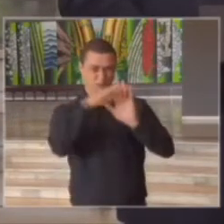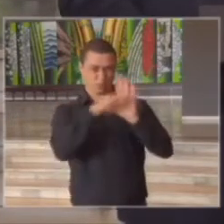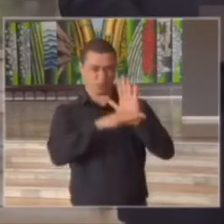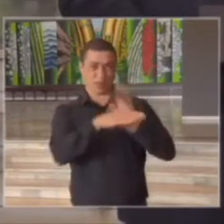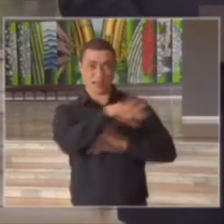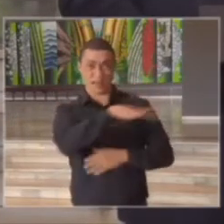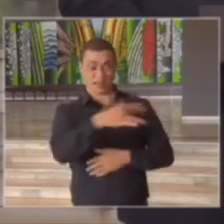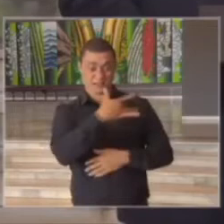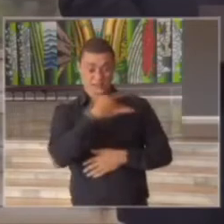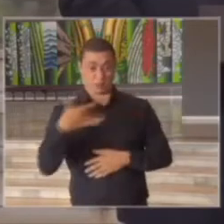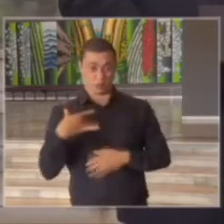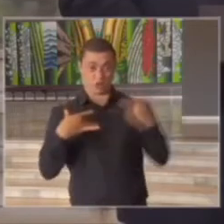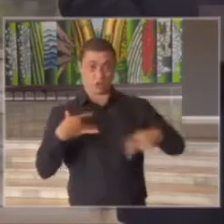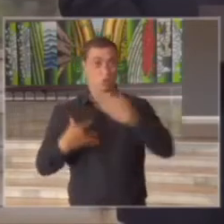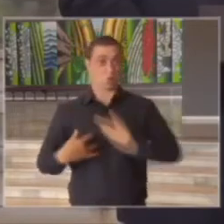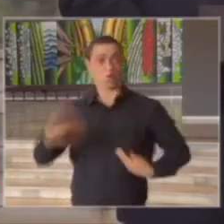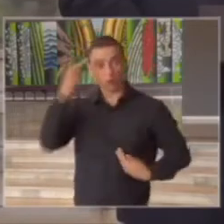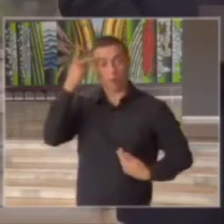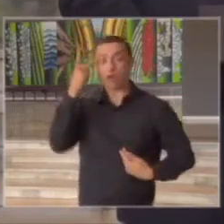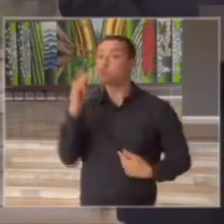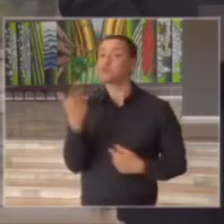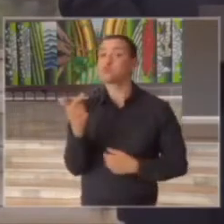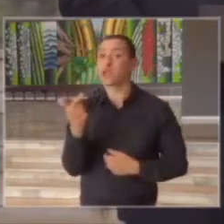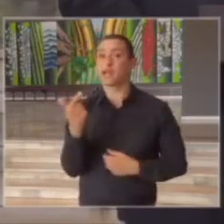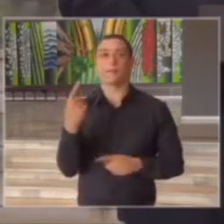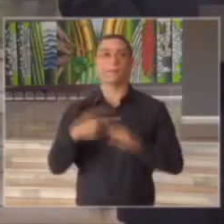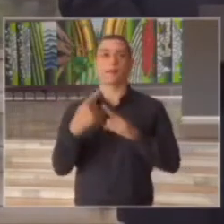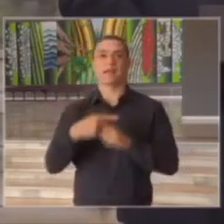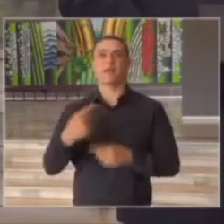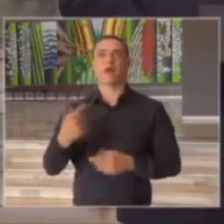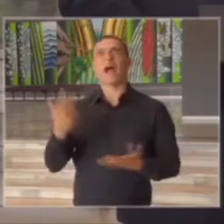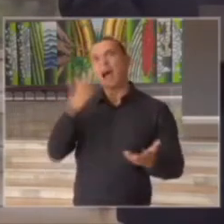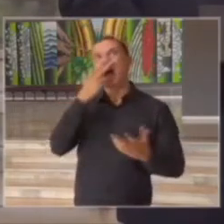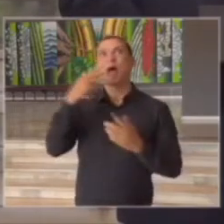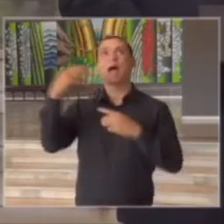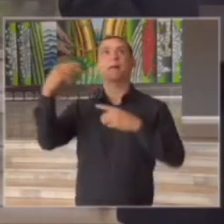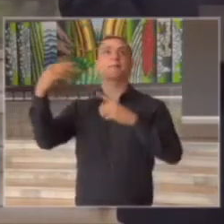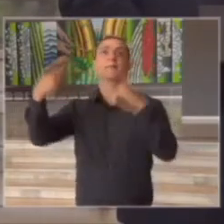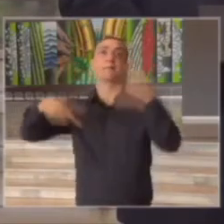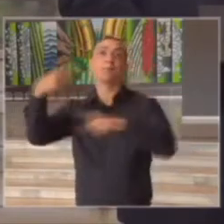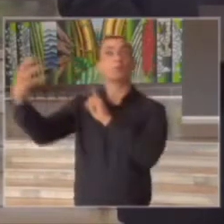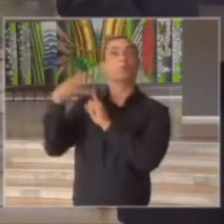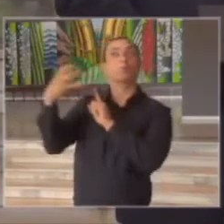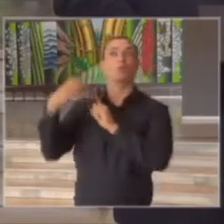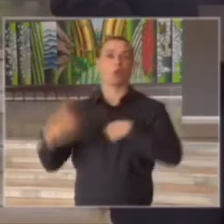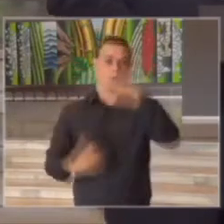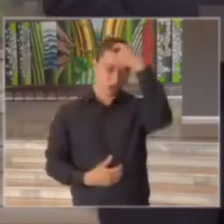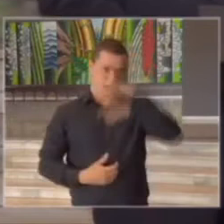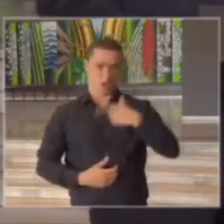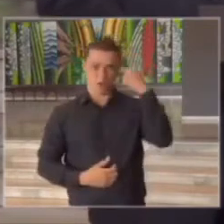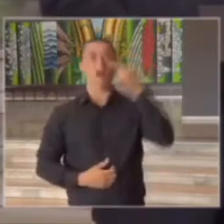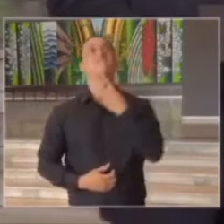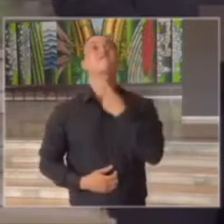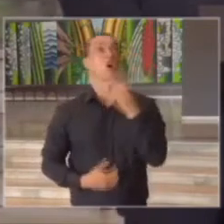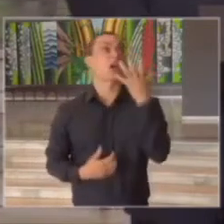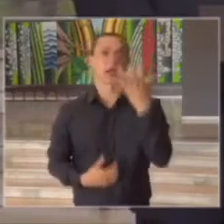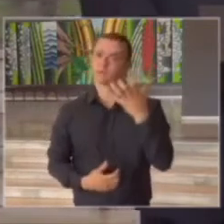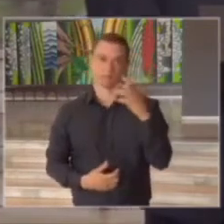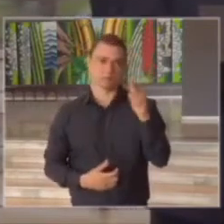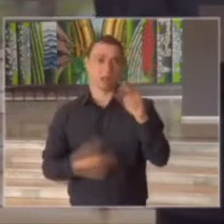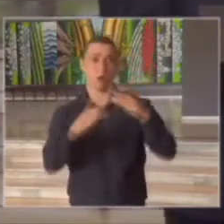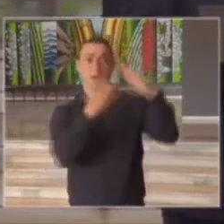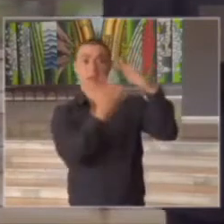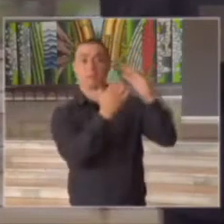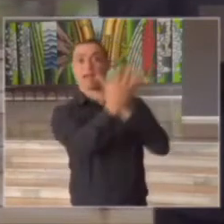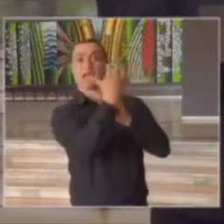do governador por pressão empresarial econômica ou política quem determina todas as ações do governo de São